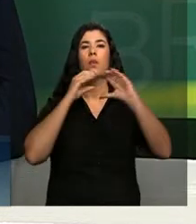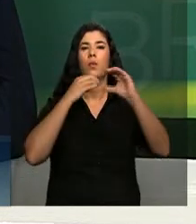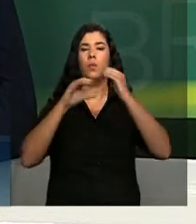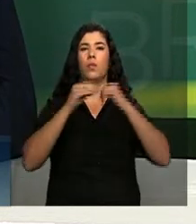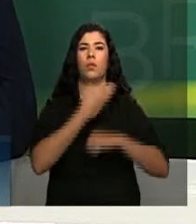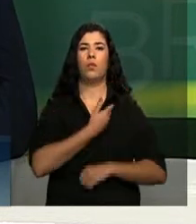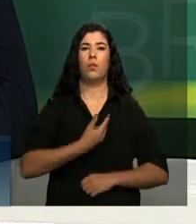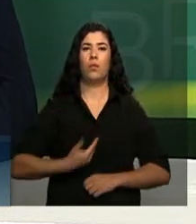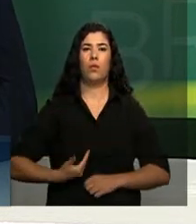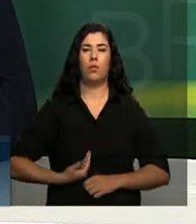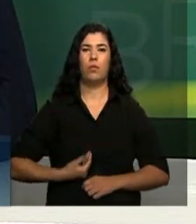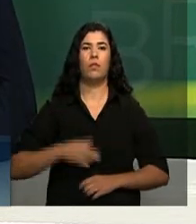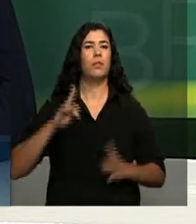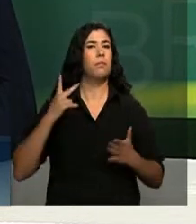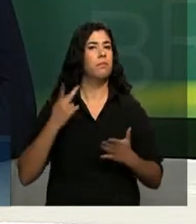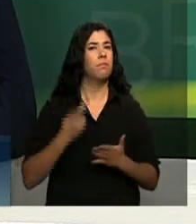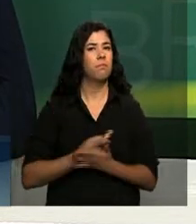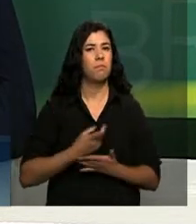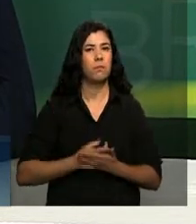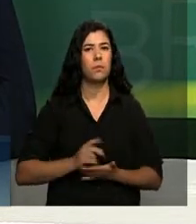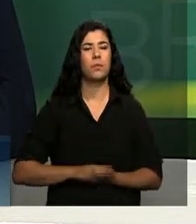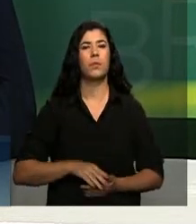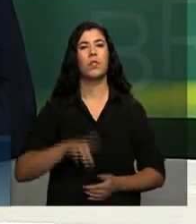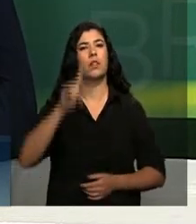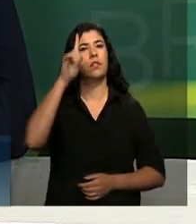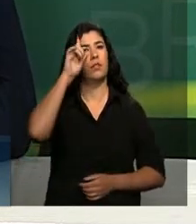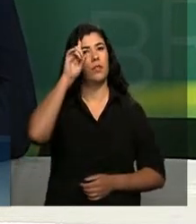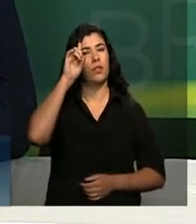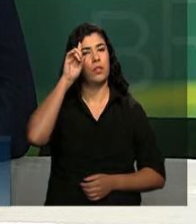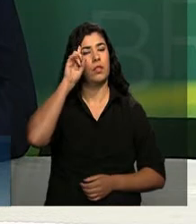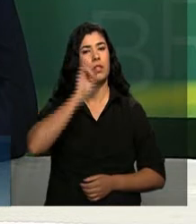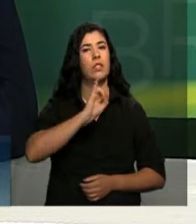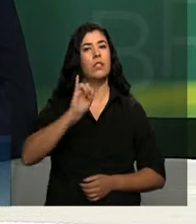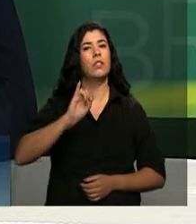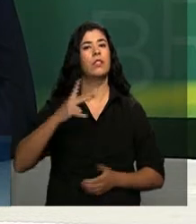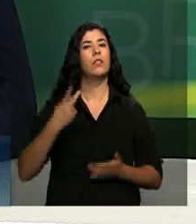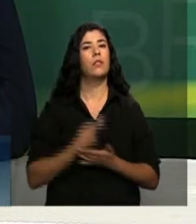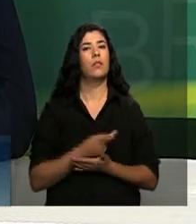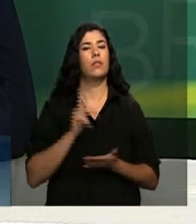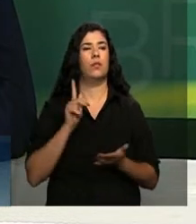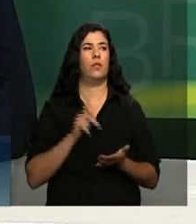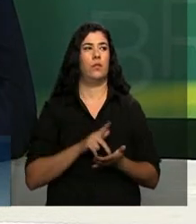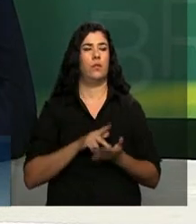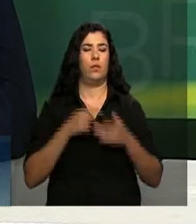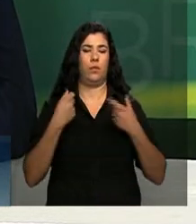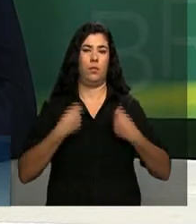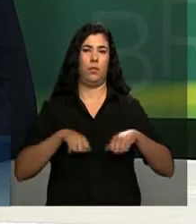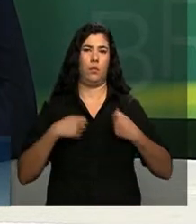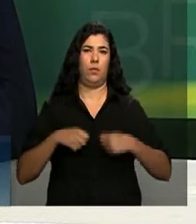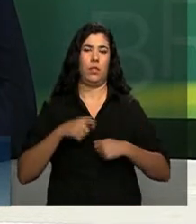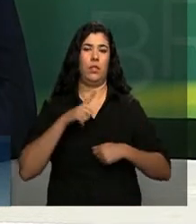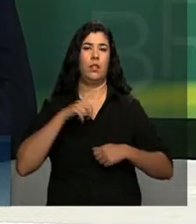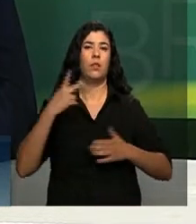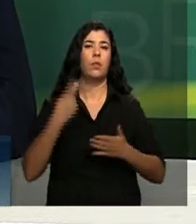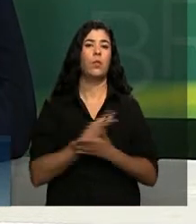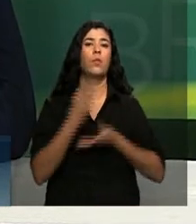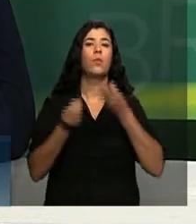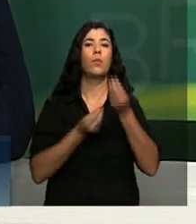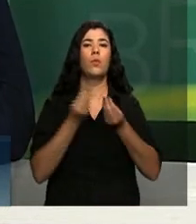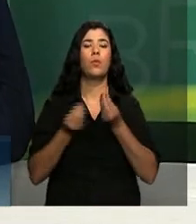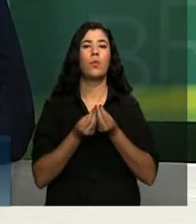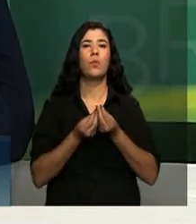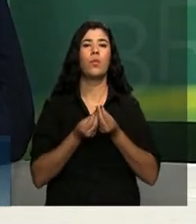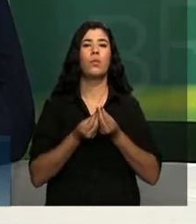governo, ela se dá todos os dias, e para que ela ocorra todos os dias, ela deve ocorrer por meio dos